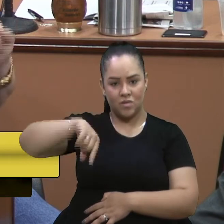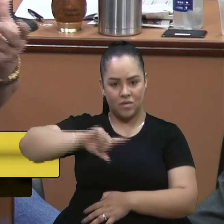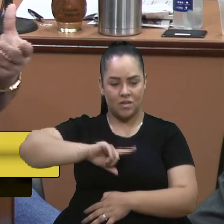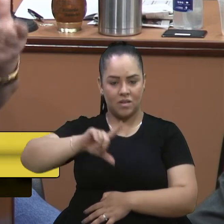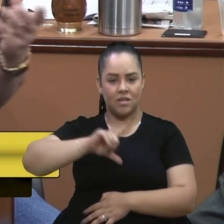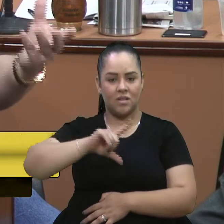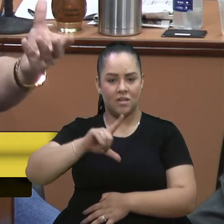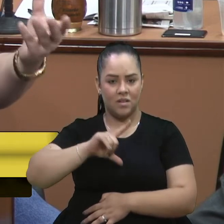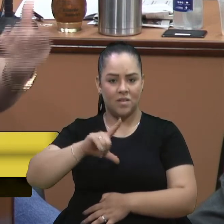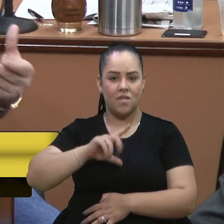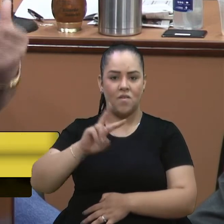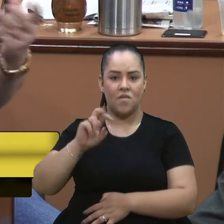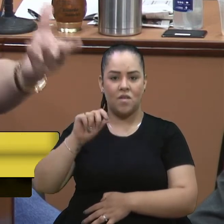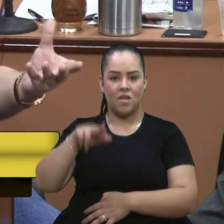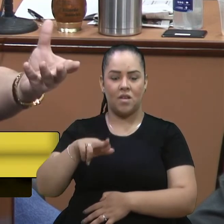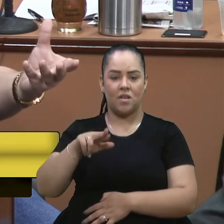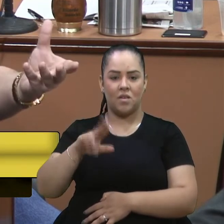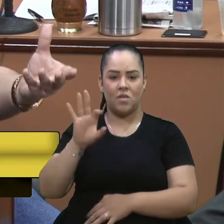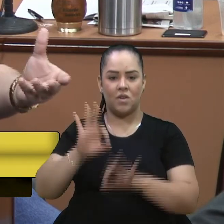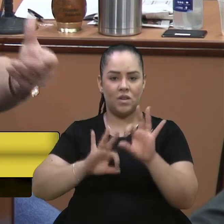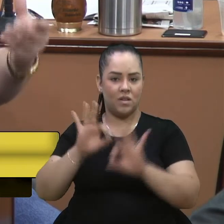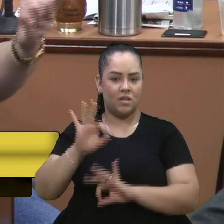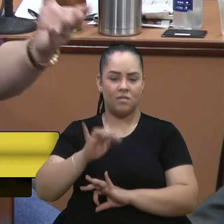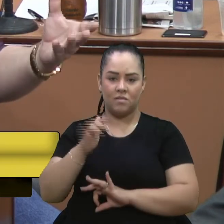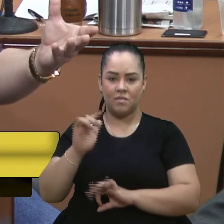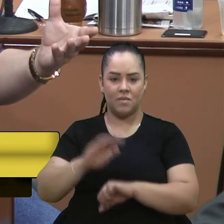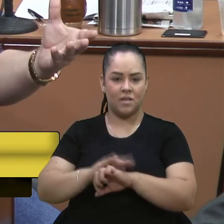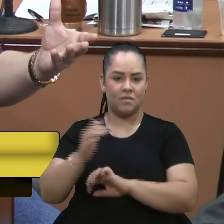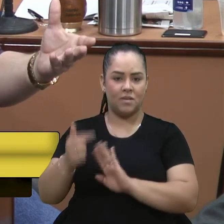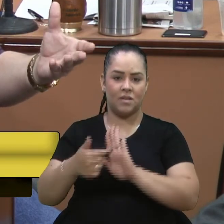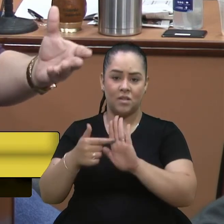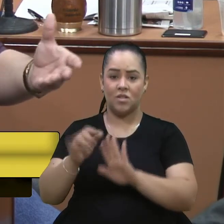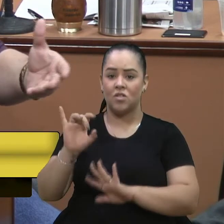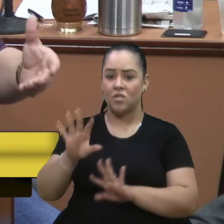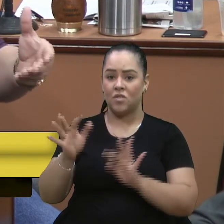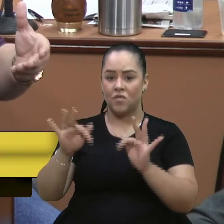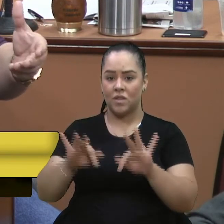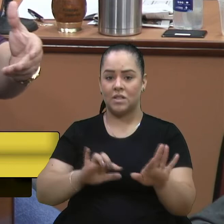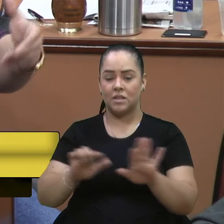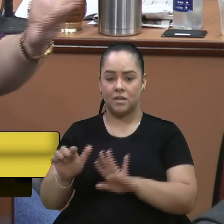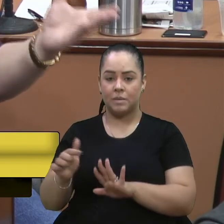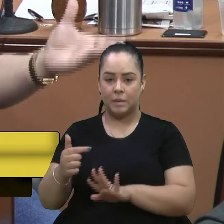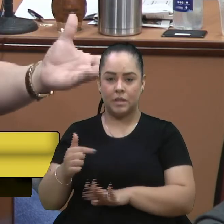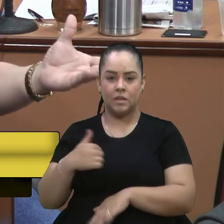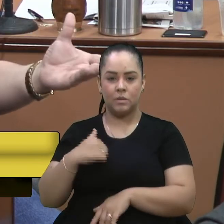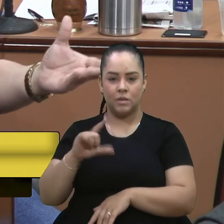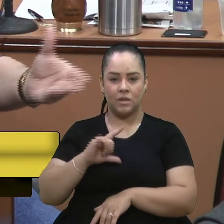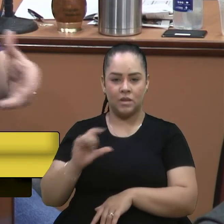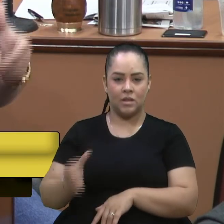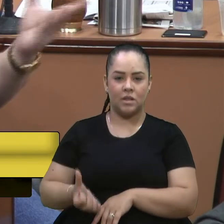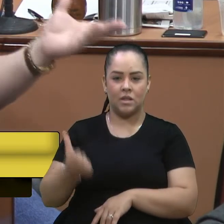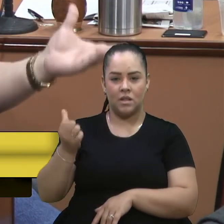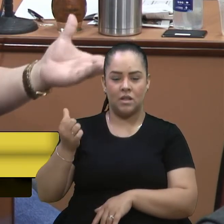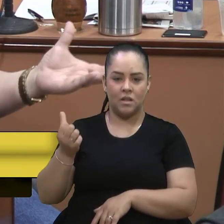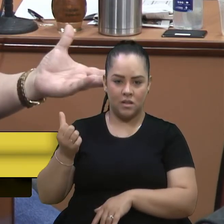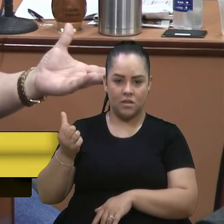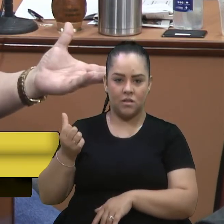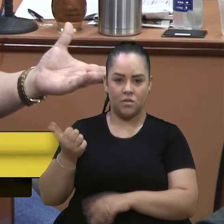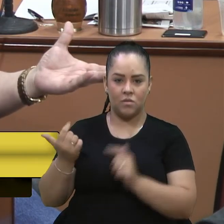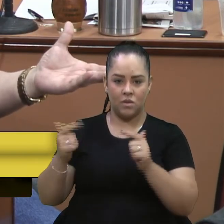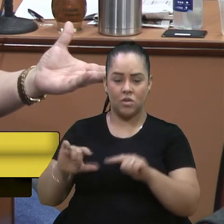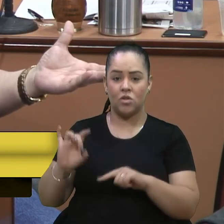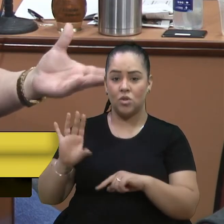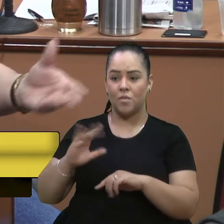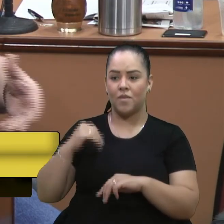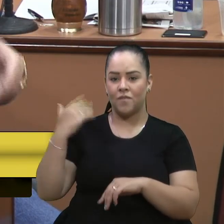já prepara as vãs para isso e não tem o que apresentar só nesse final de semana eu tive seis locações de caminhonete tudo para fora de Caxias